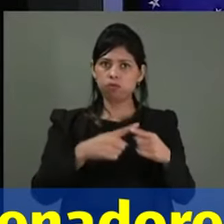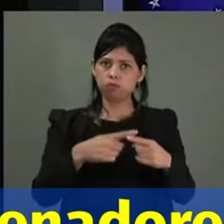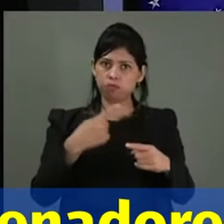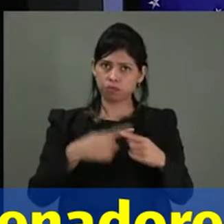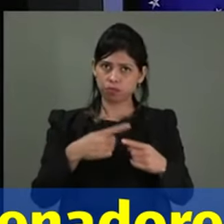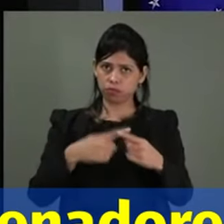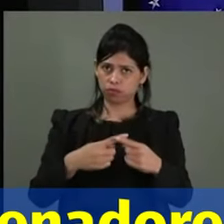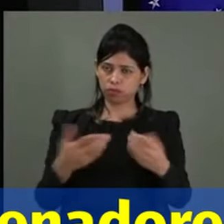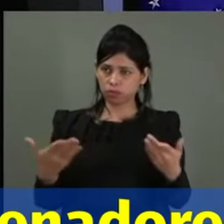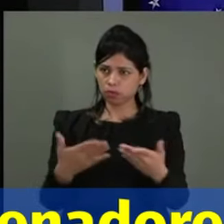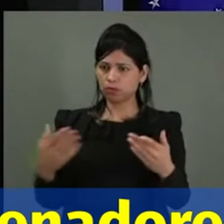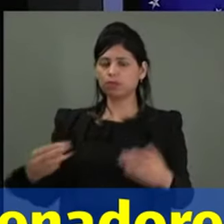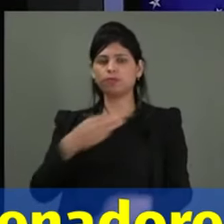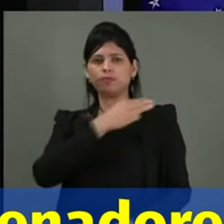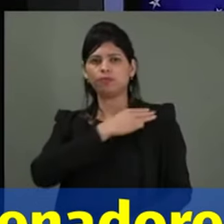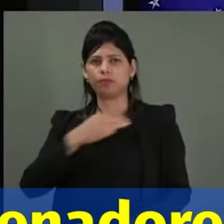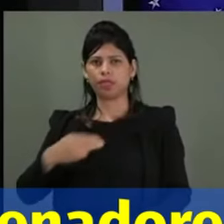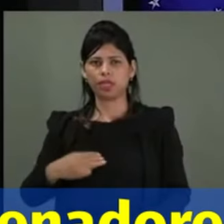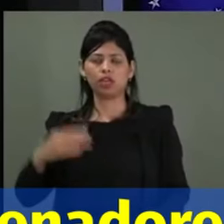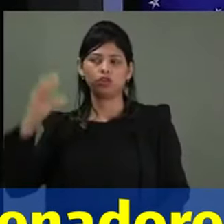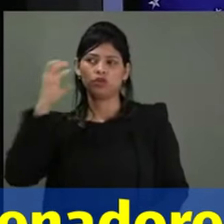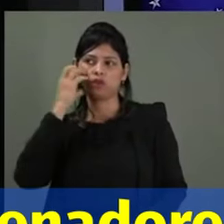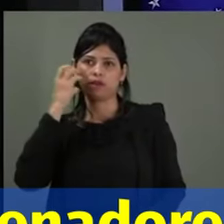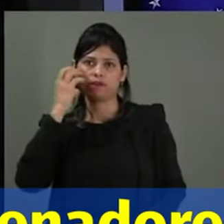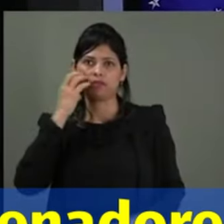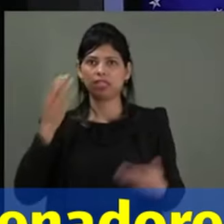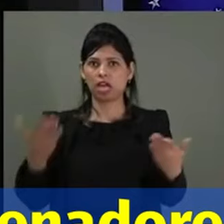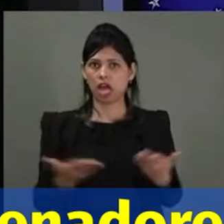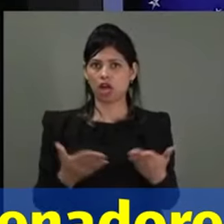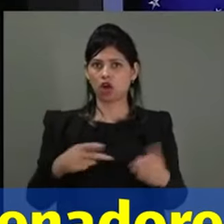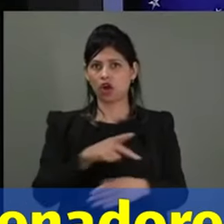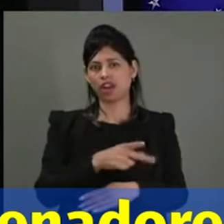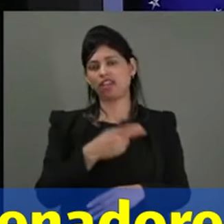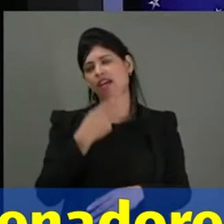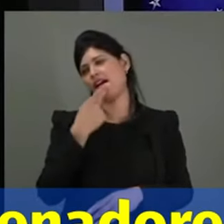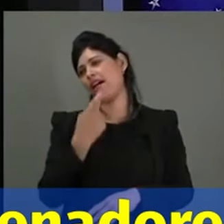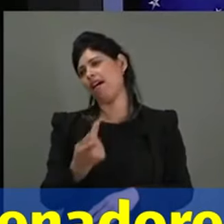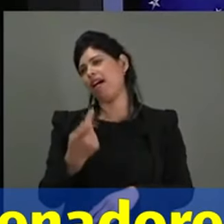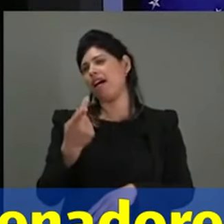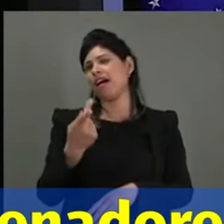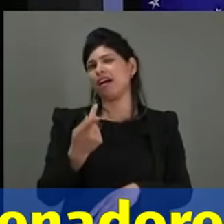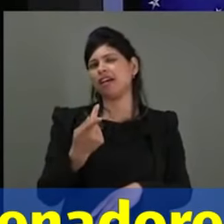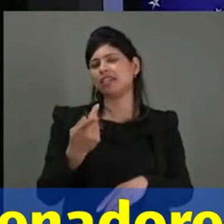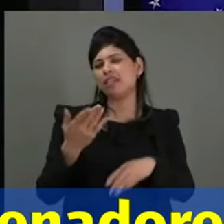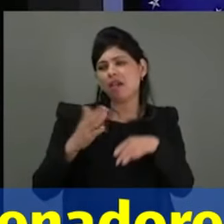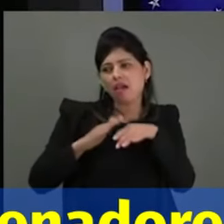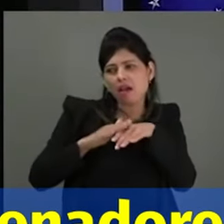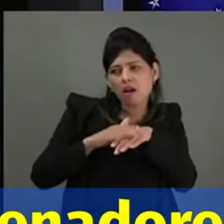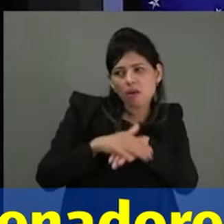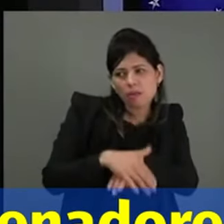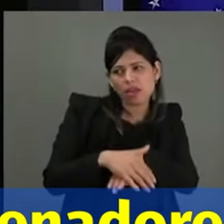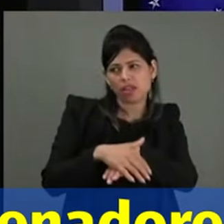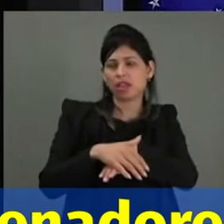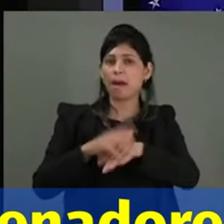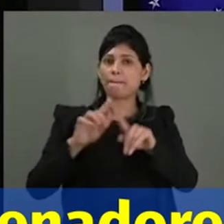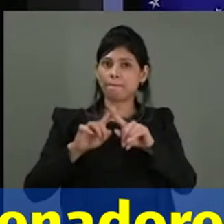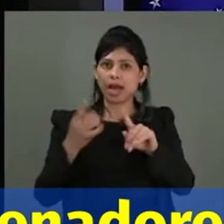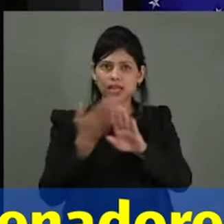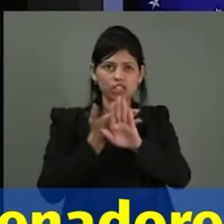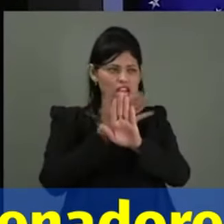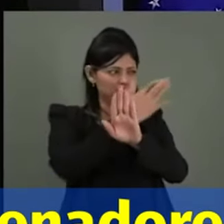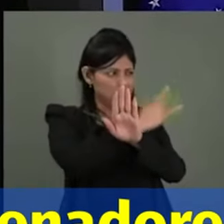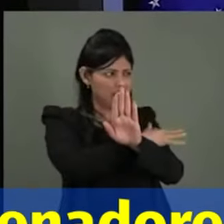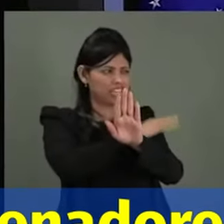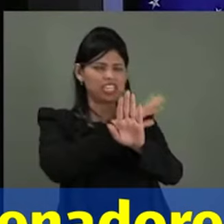Dino, que agora está com a fala mansa, mas até pouco tempo atrás era deboche por trás de